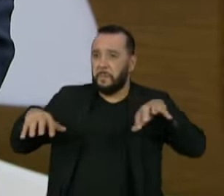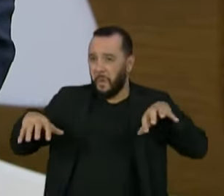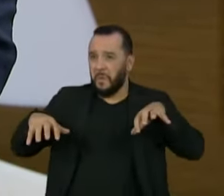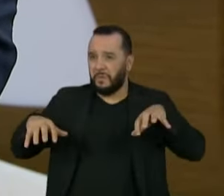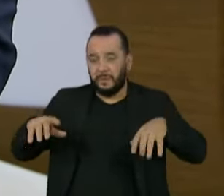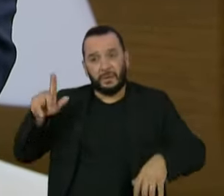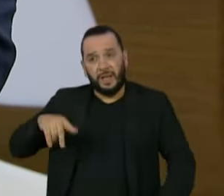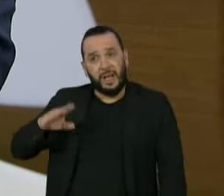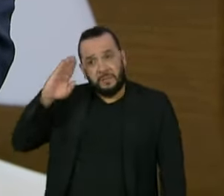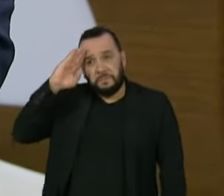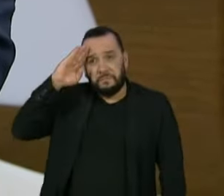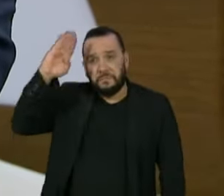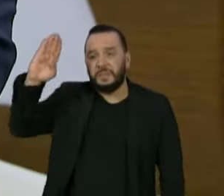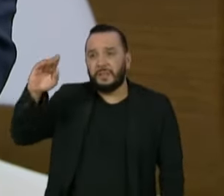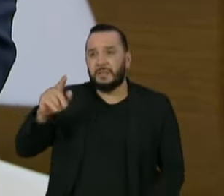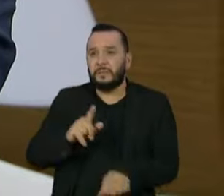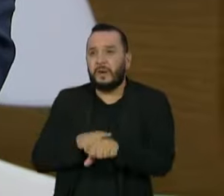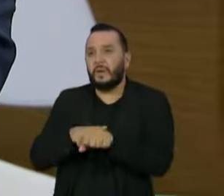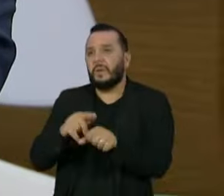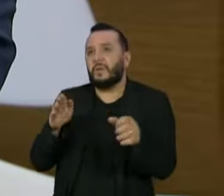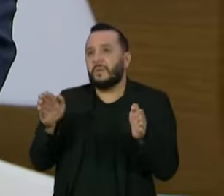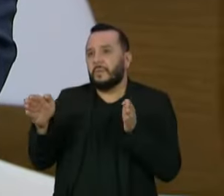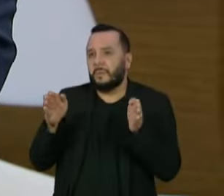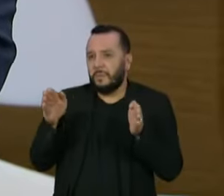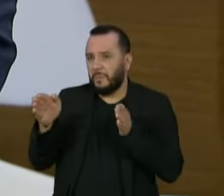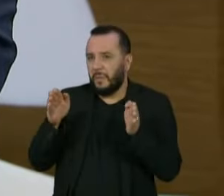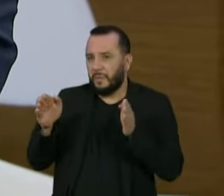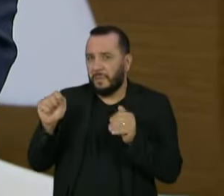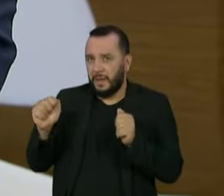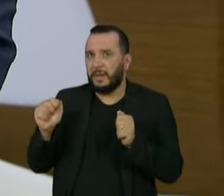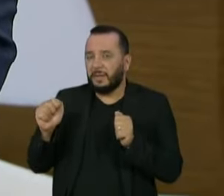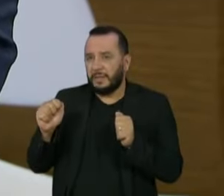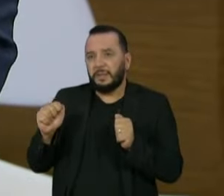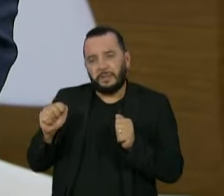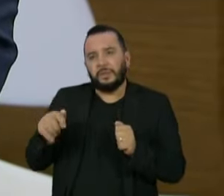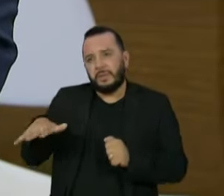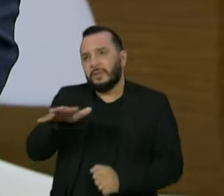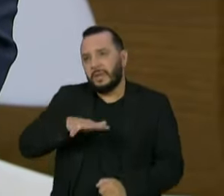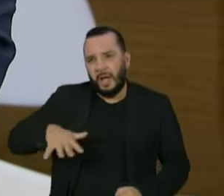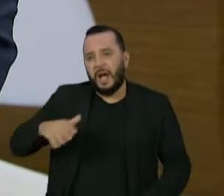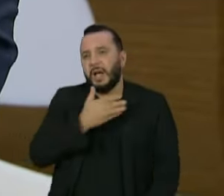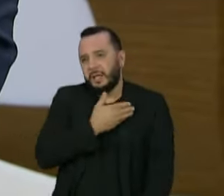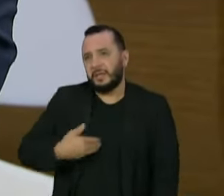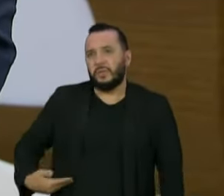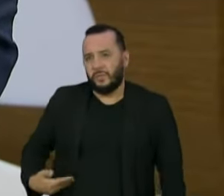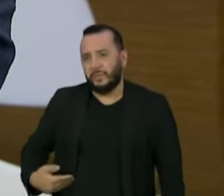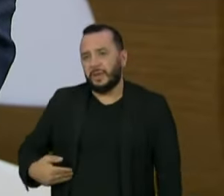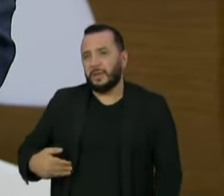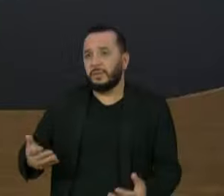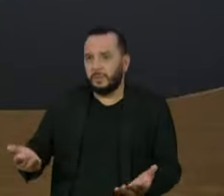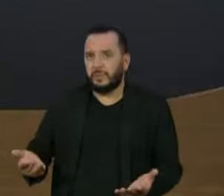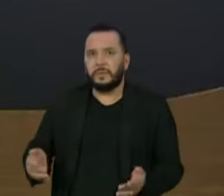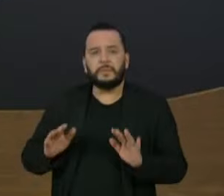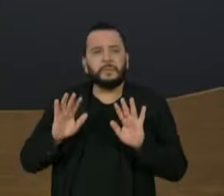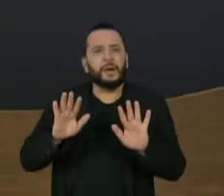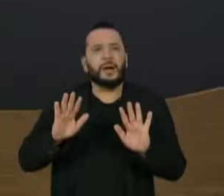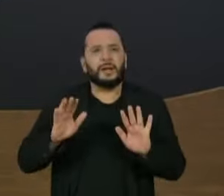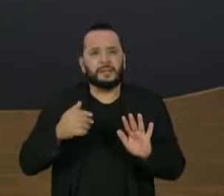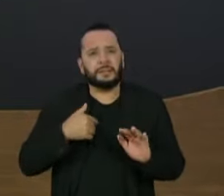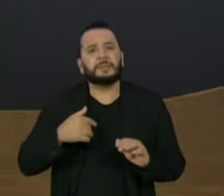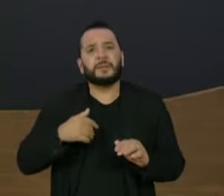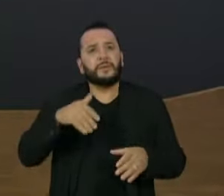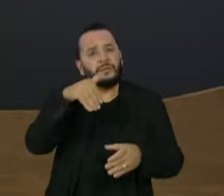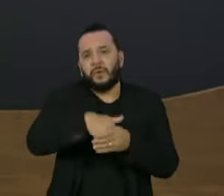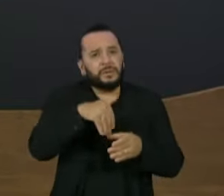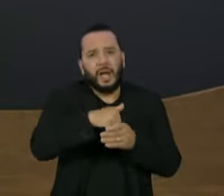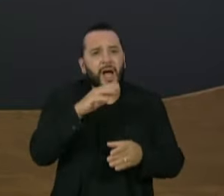principais momentos no espírito republicano que nós tivemos para o mundo. Isso não é uma razão para pautar e